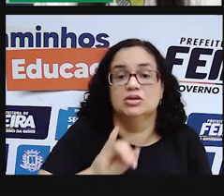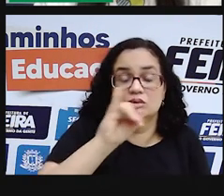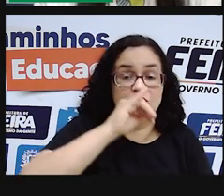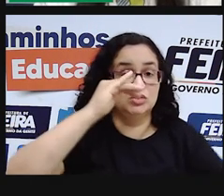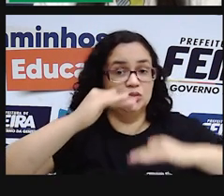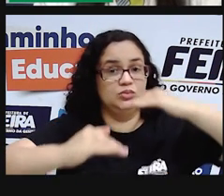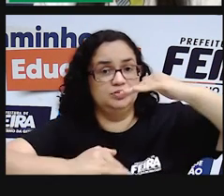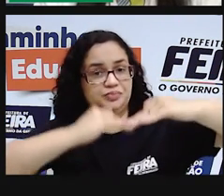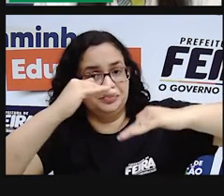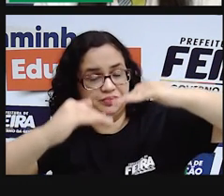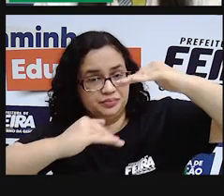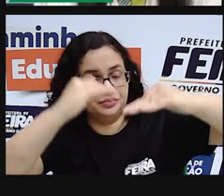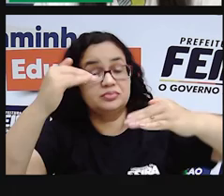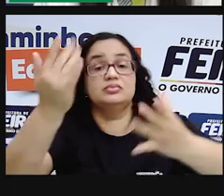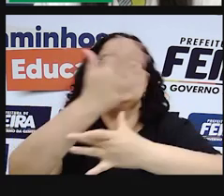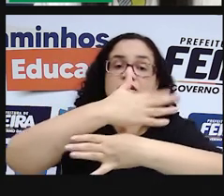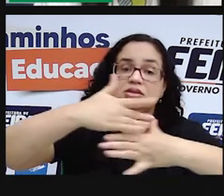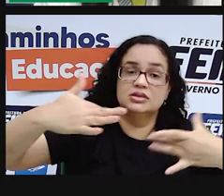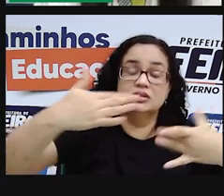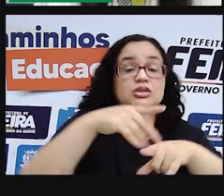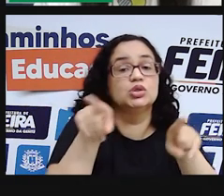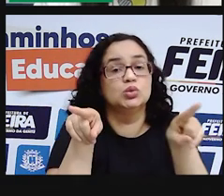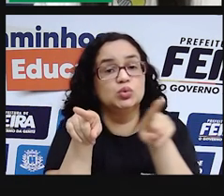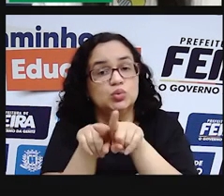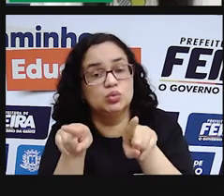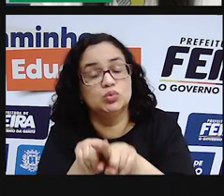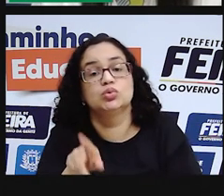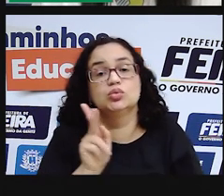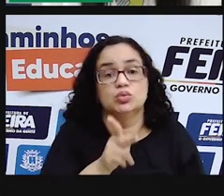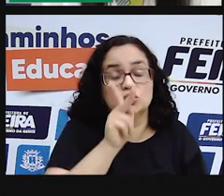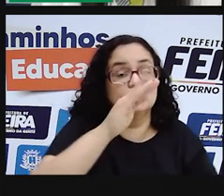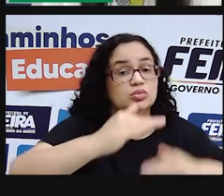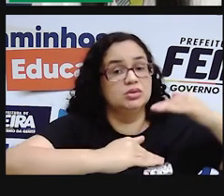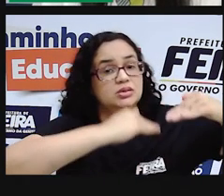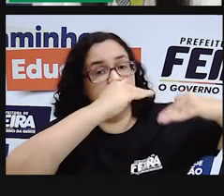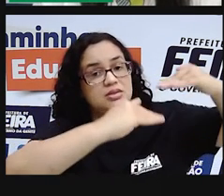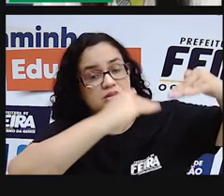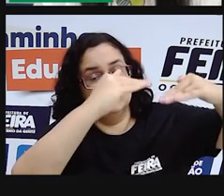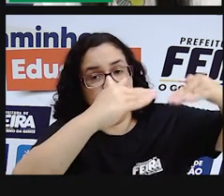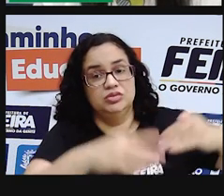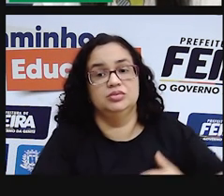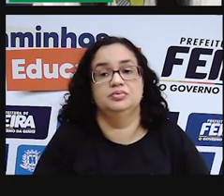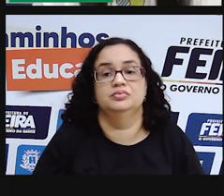desenvolvesse e para que a cidade também continue se desenvolvendo.